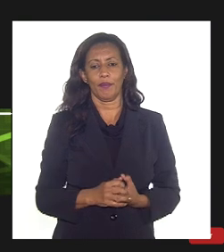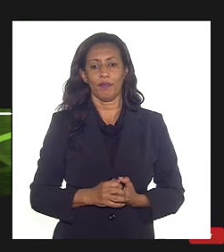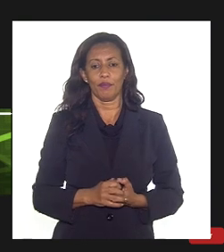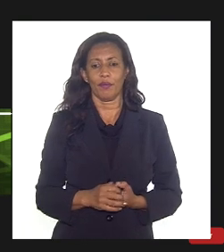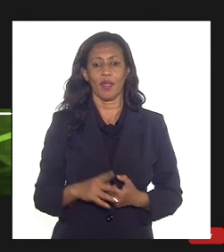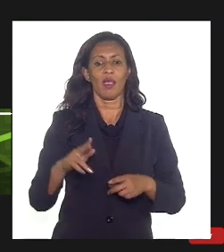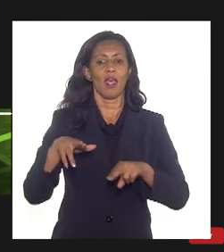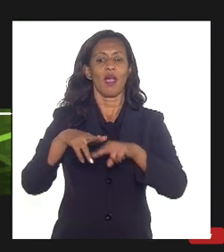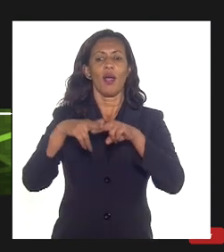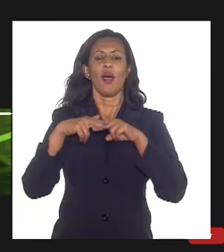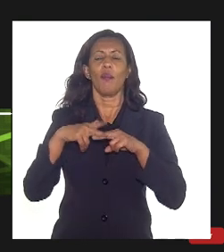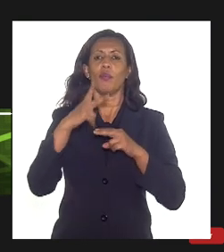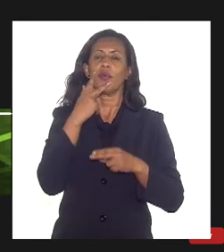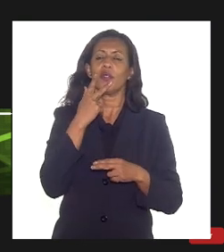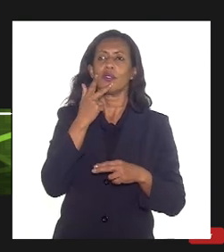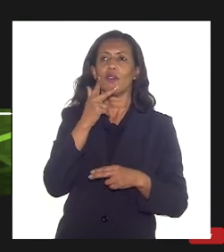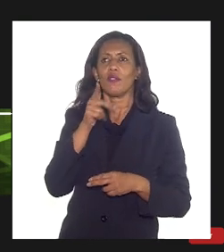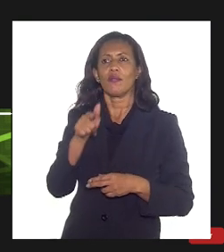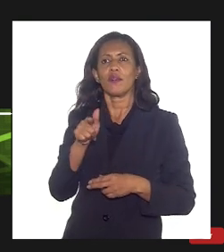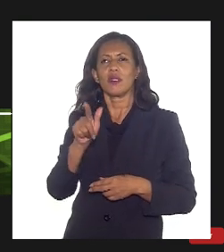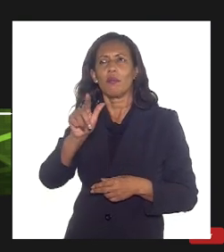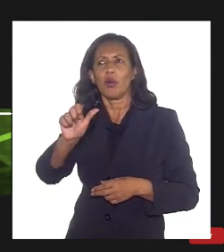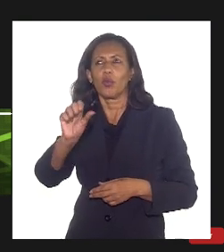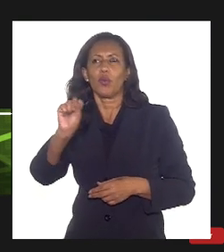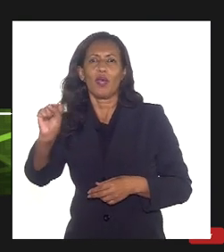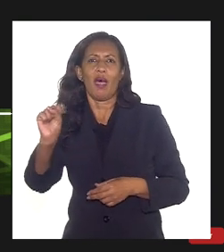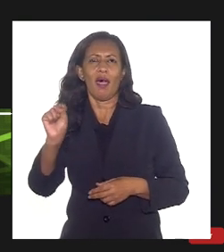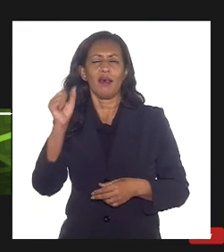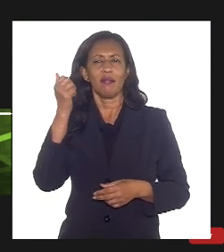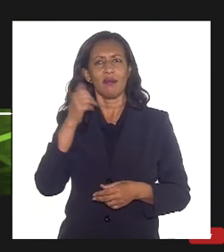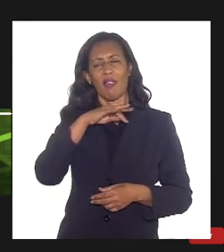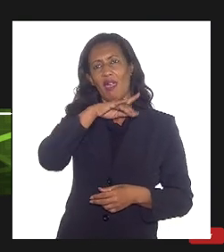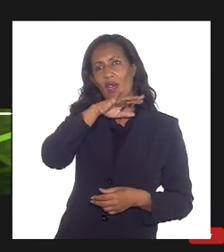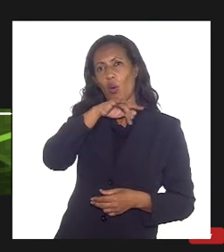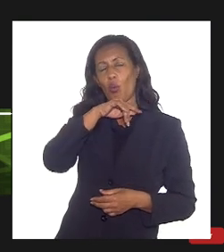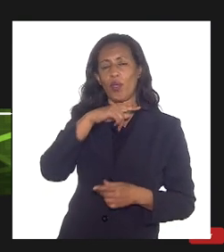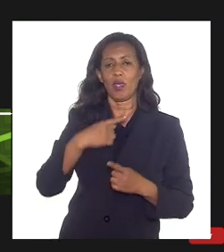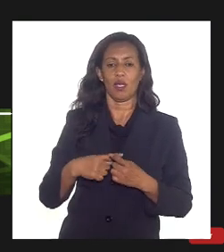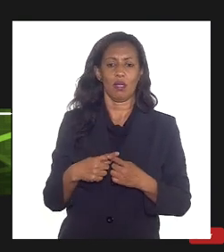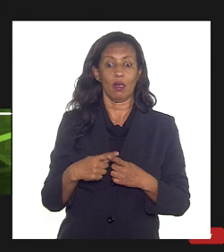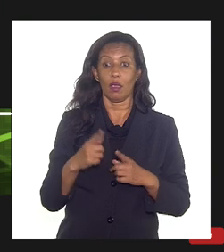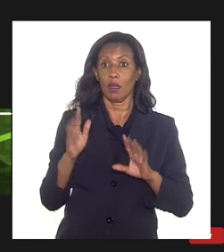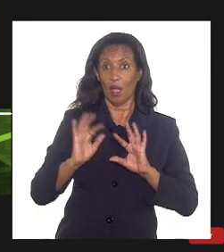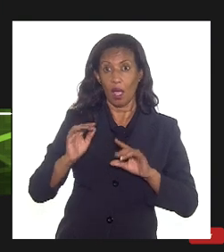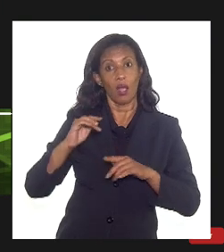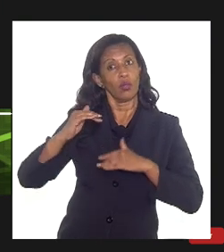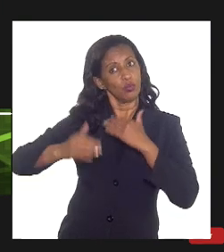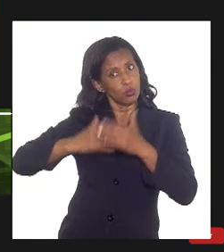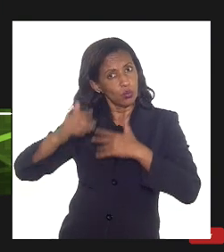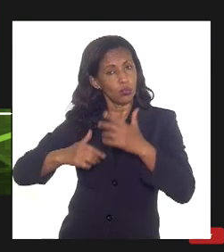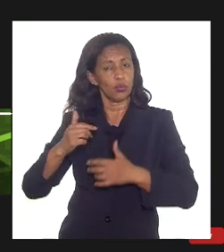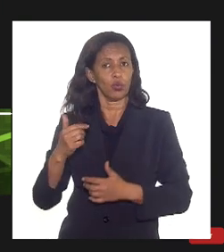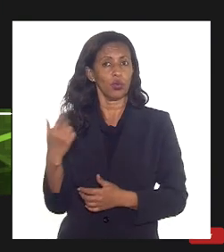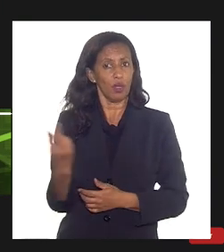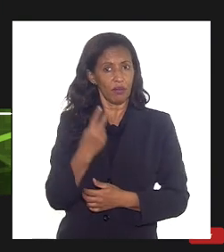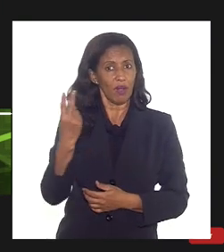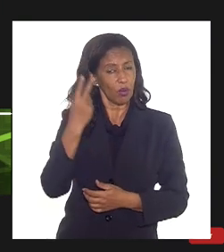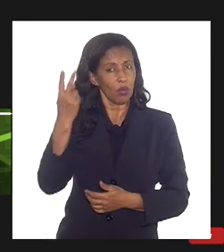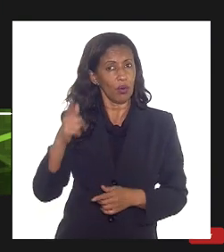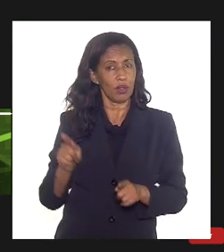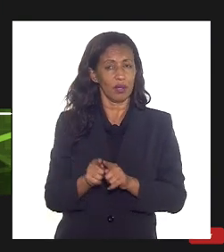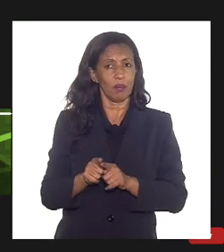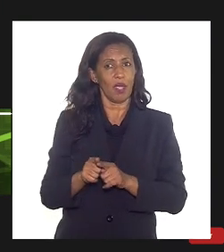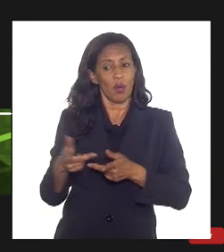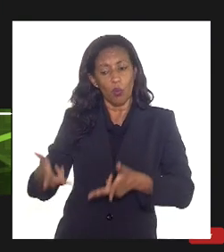o gás o reinjeto o gás isso é ruim porque eu não gero valor gero valor porque eu consigo mobilizar mais óleo e